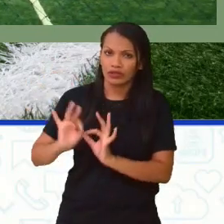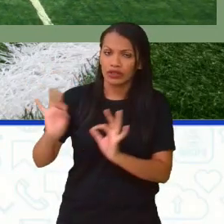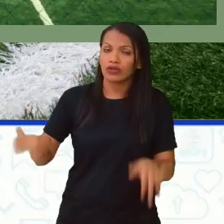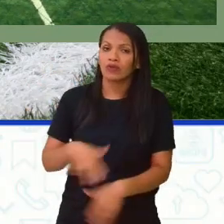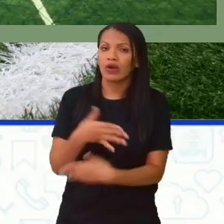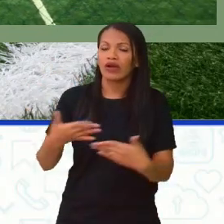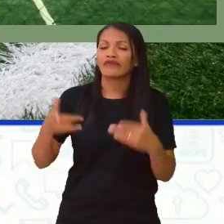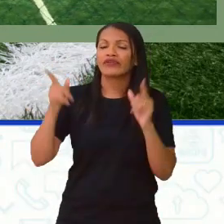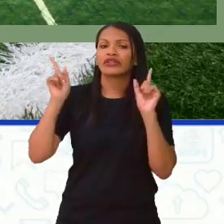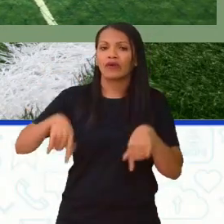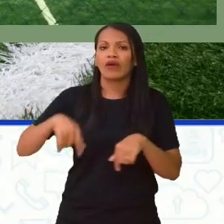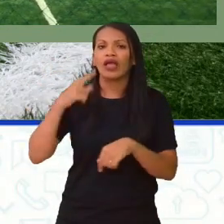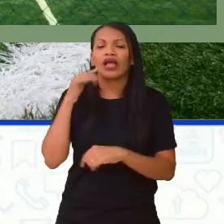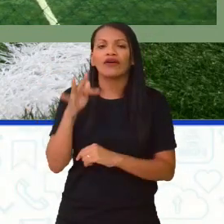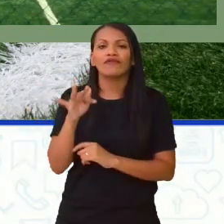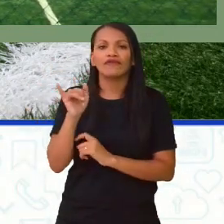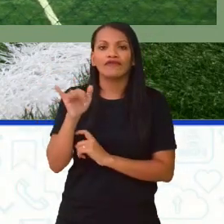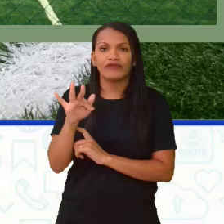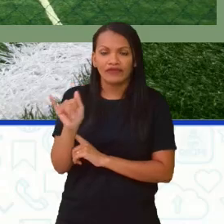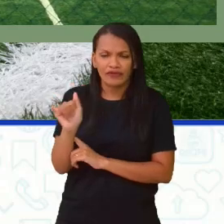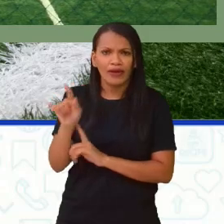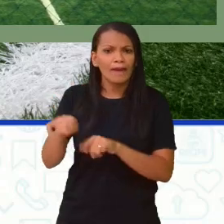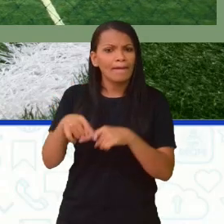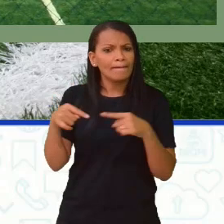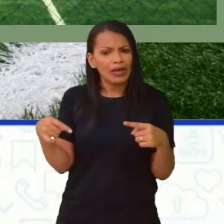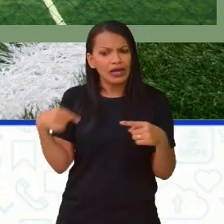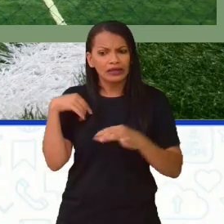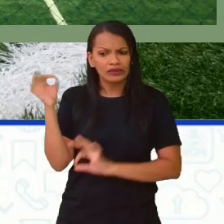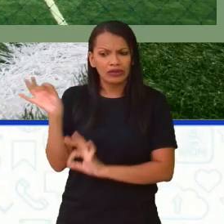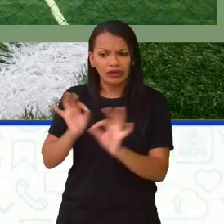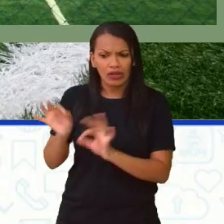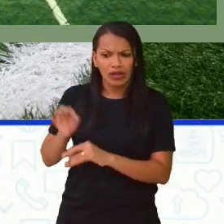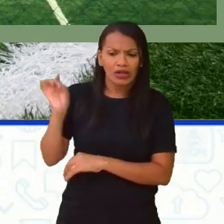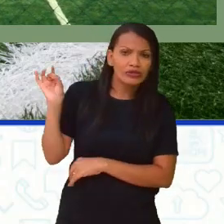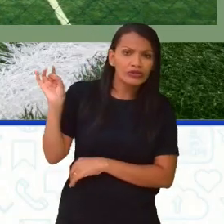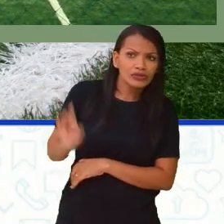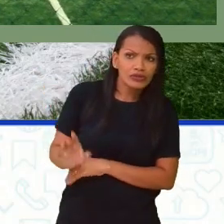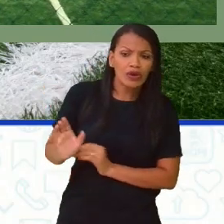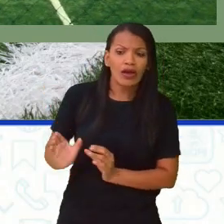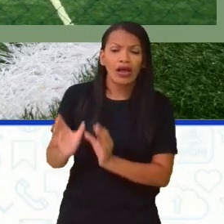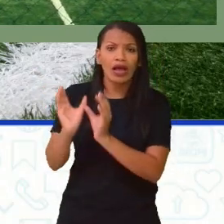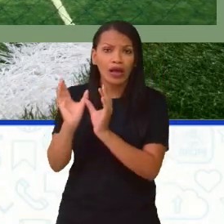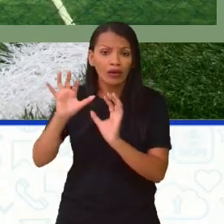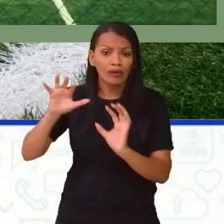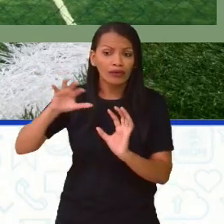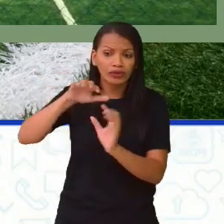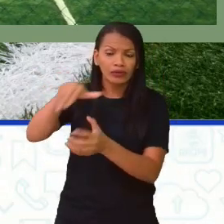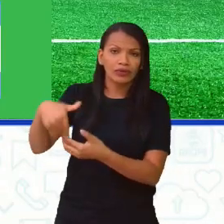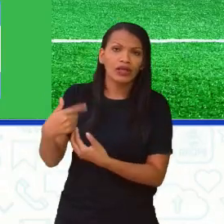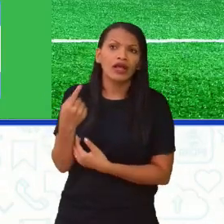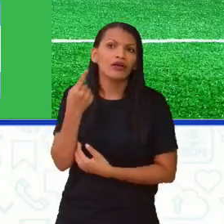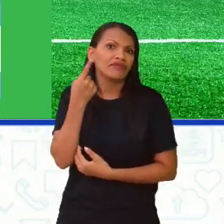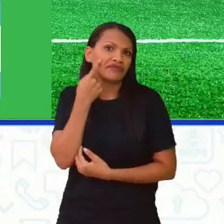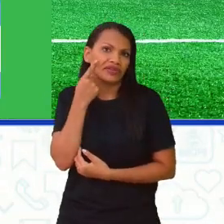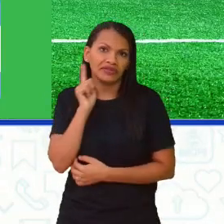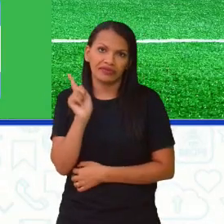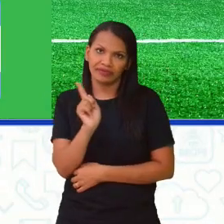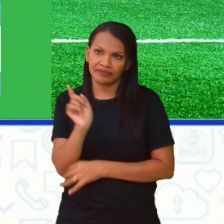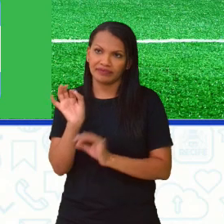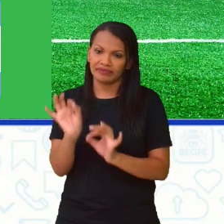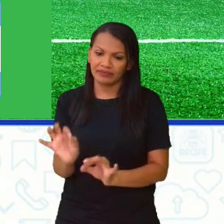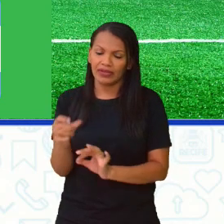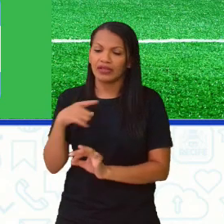será a FIFA. Mas será que a FIFA organiza apenas a Copa do Mundo? A gente vai ver que não é bem assim, tá?